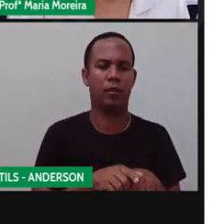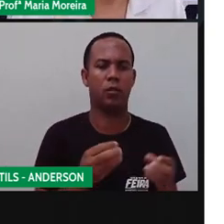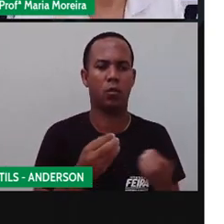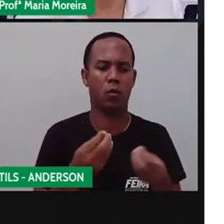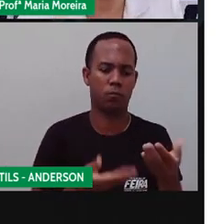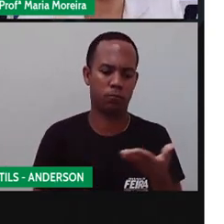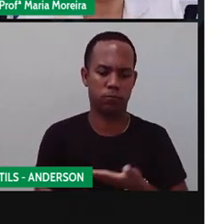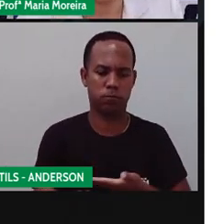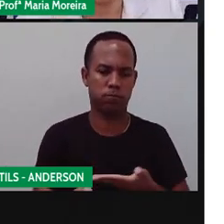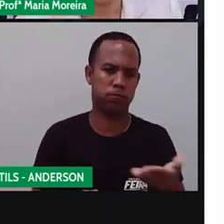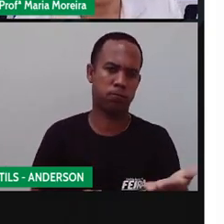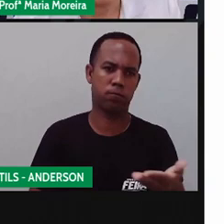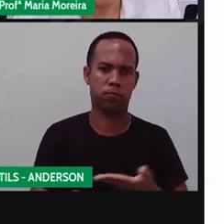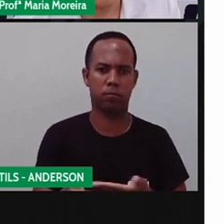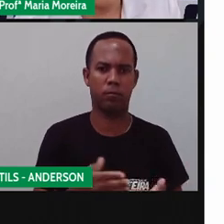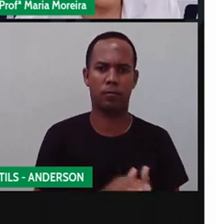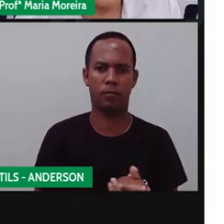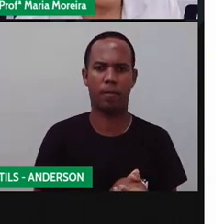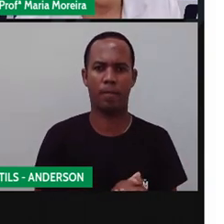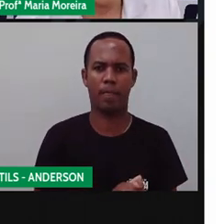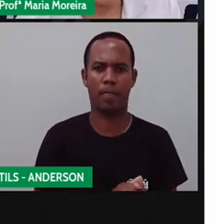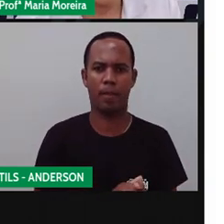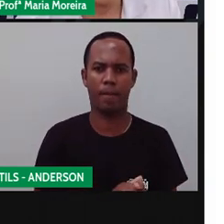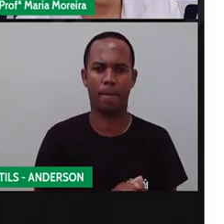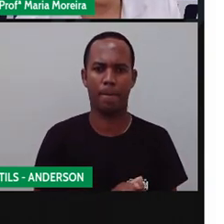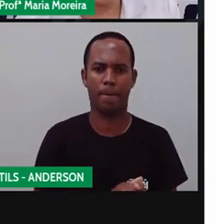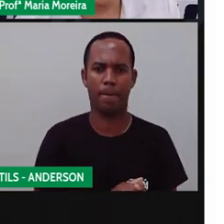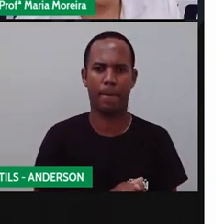Influenciada. Vamos aqui.